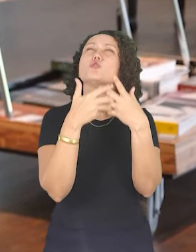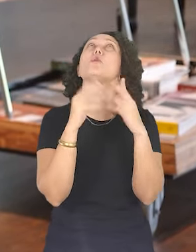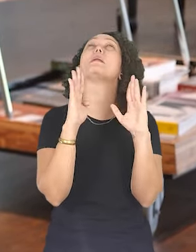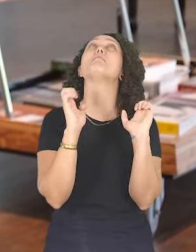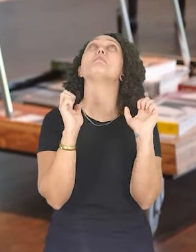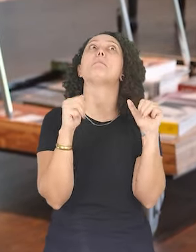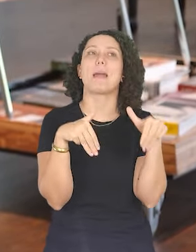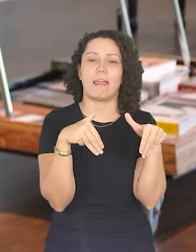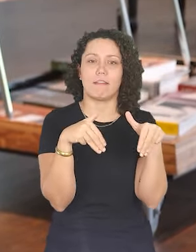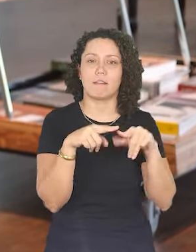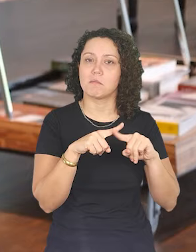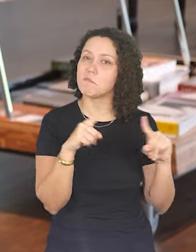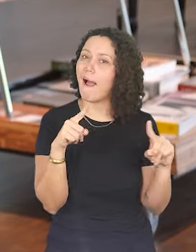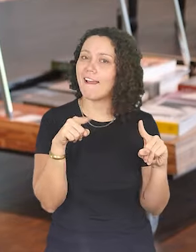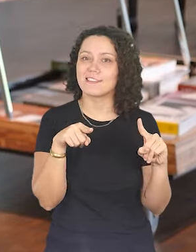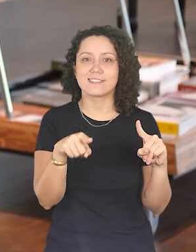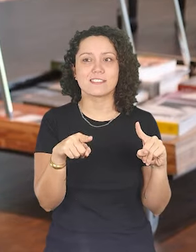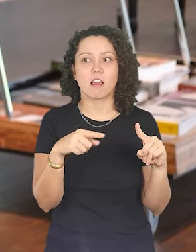tudo dê certo,